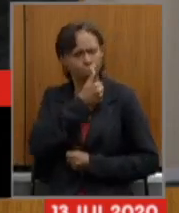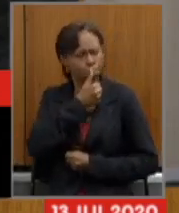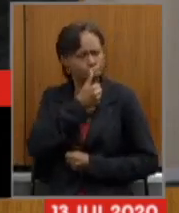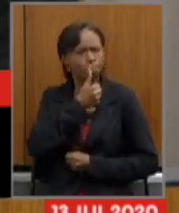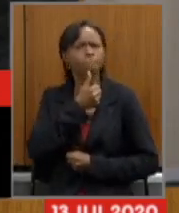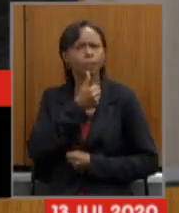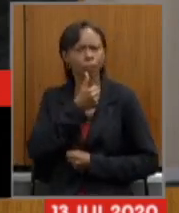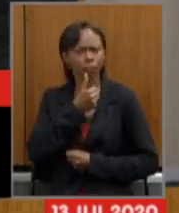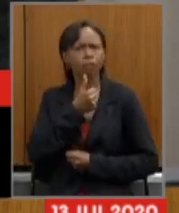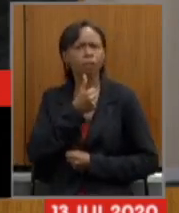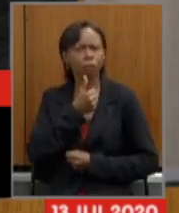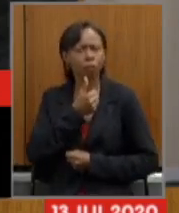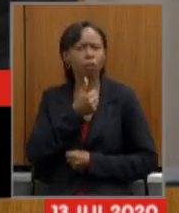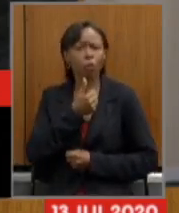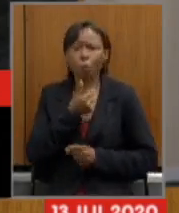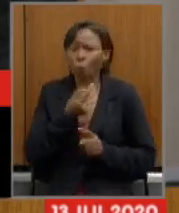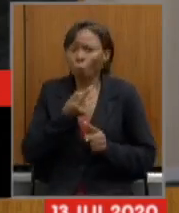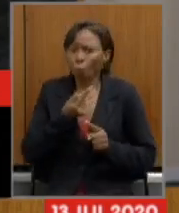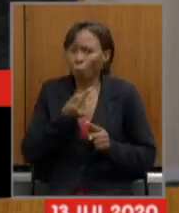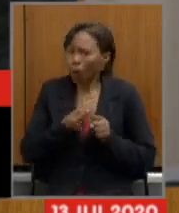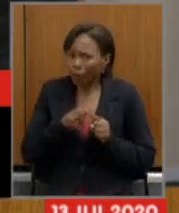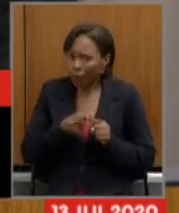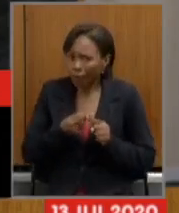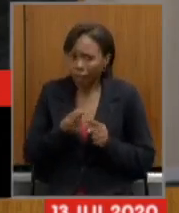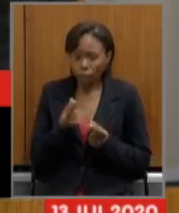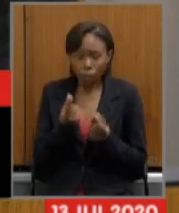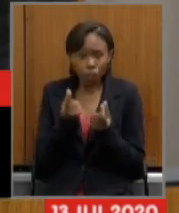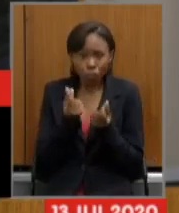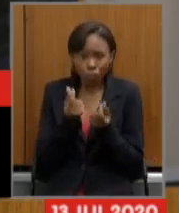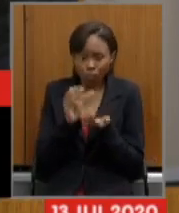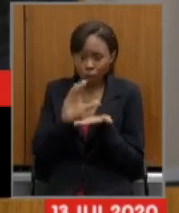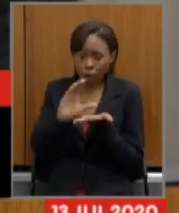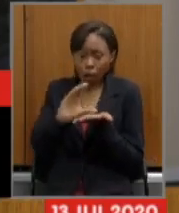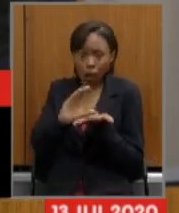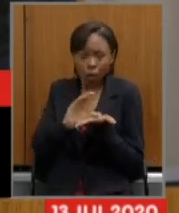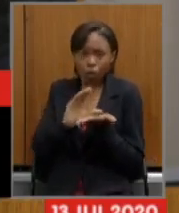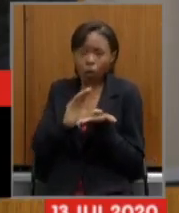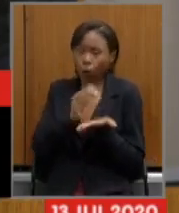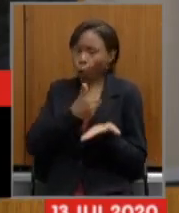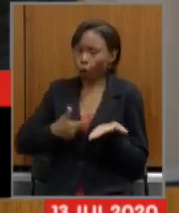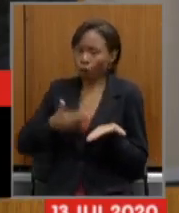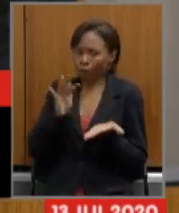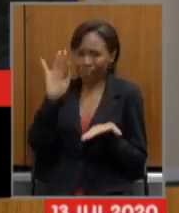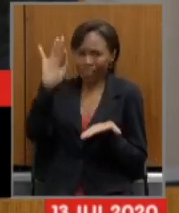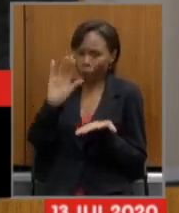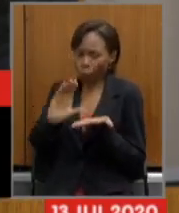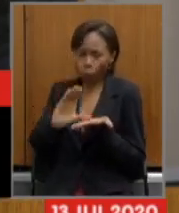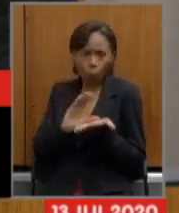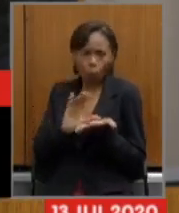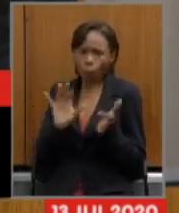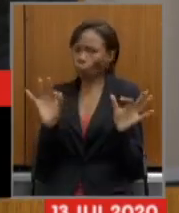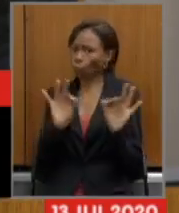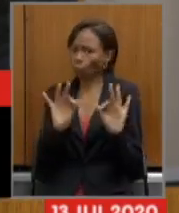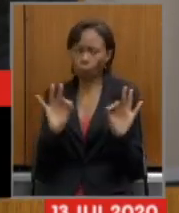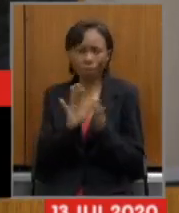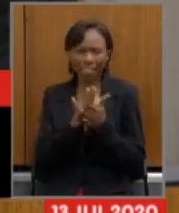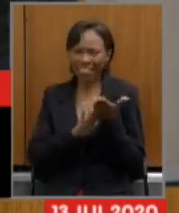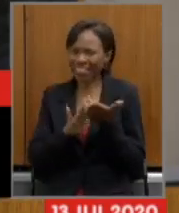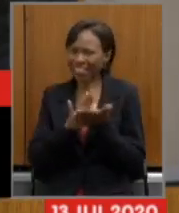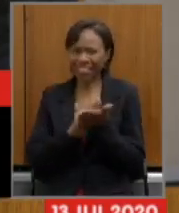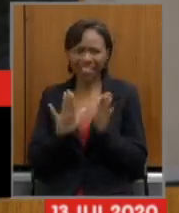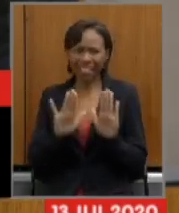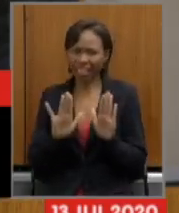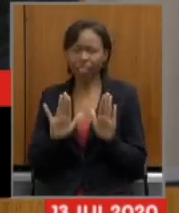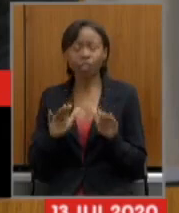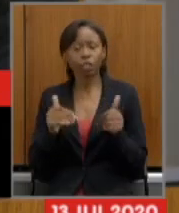não entrou nenhum dinheiro extra do governo federal e nesse período nós voltamos a